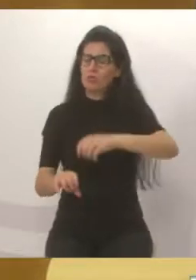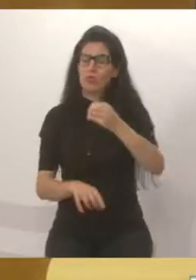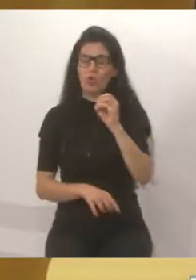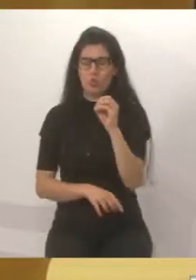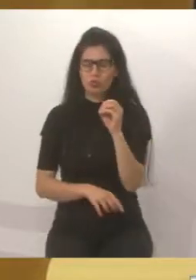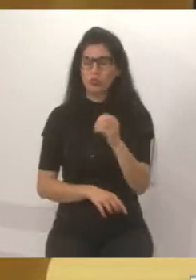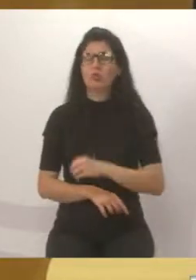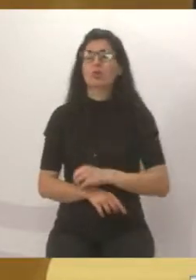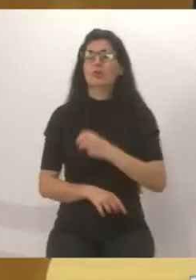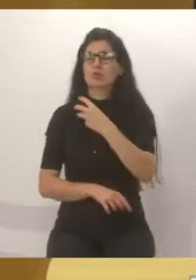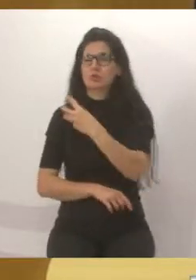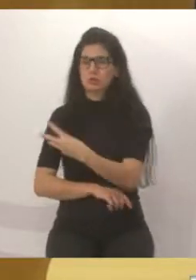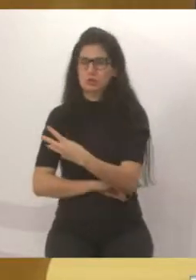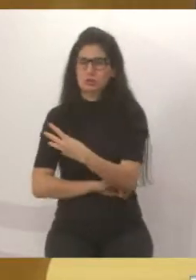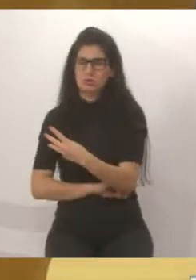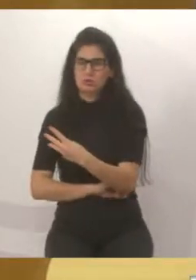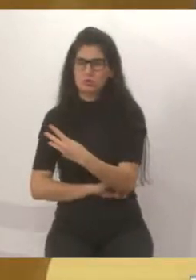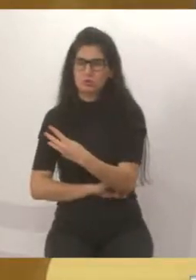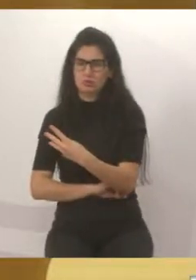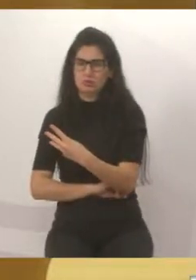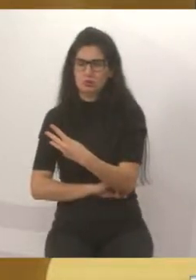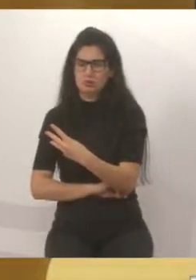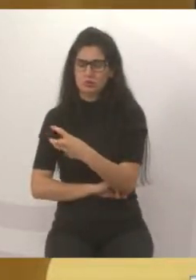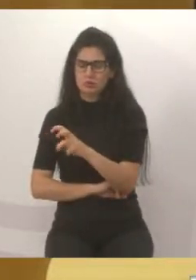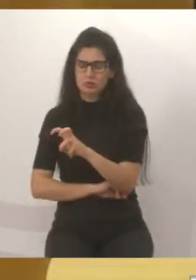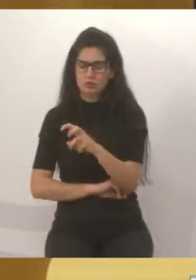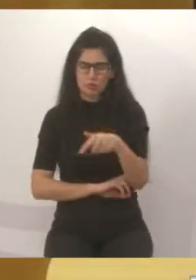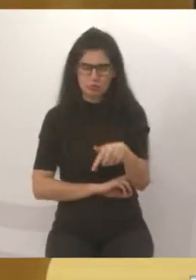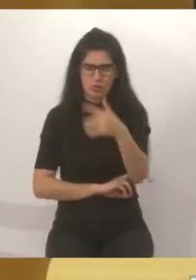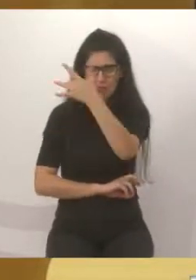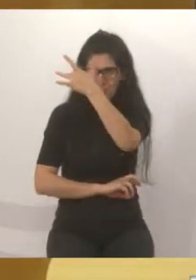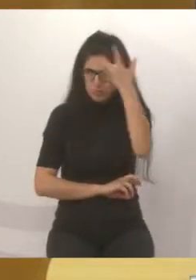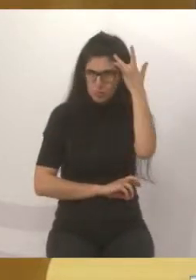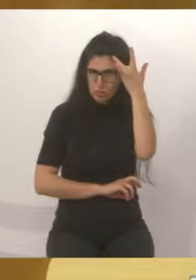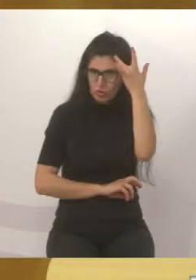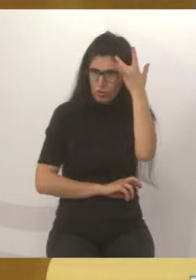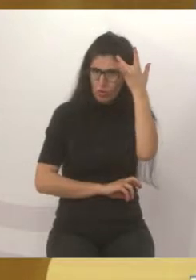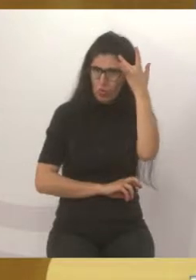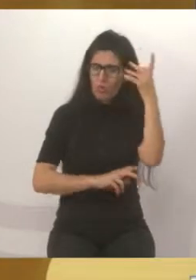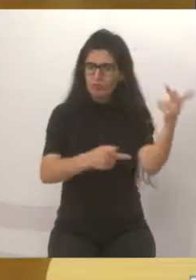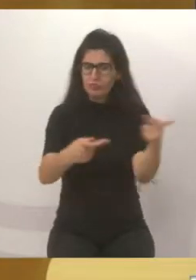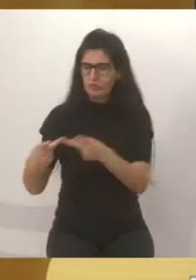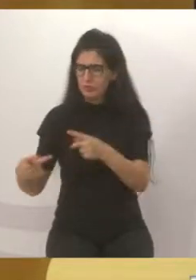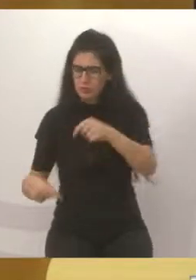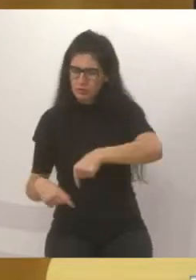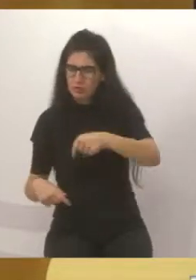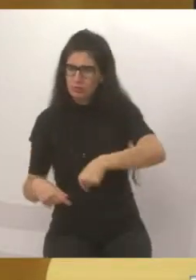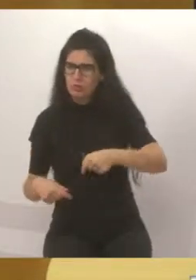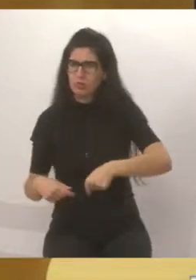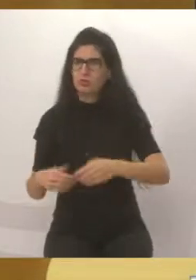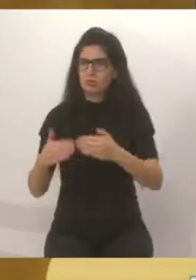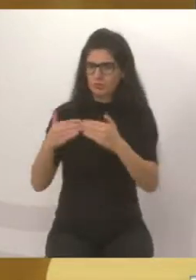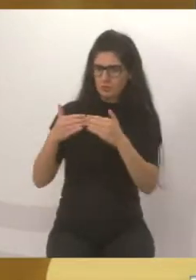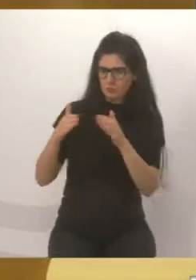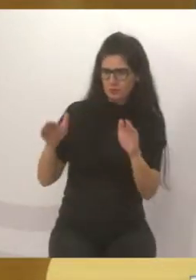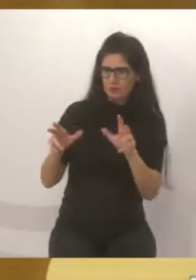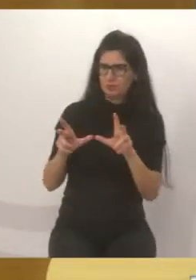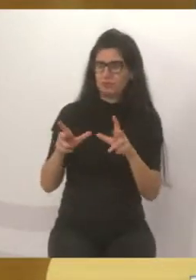357 munícipes. Está aberto a vocês, munícipes de cidade de Acarém.